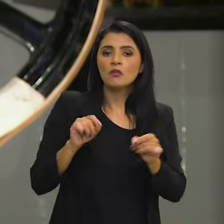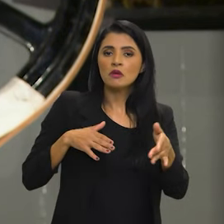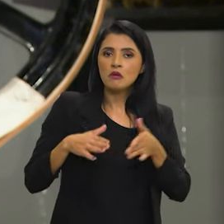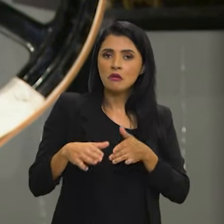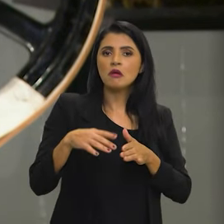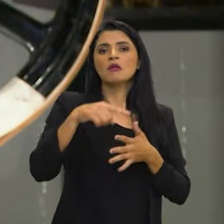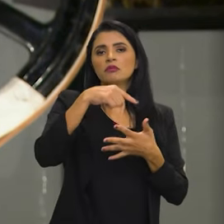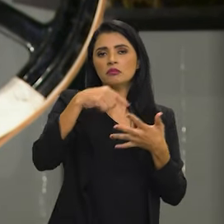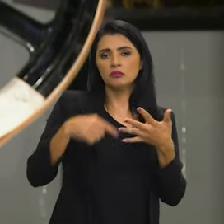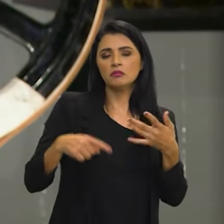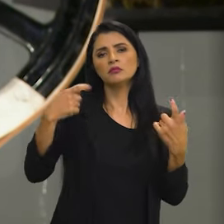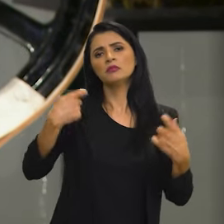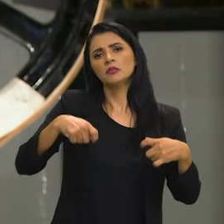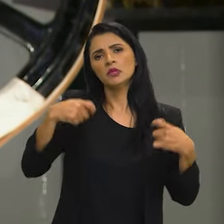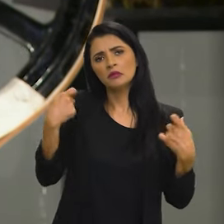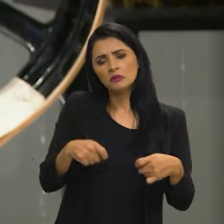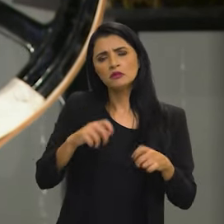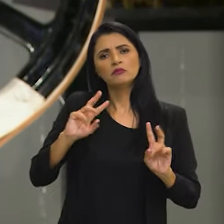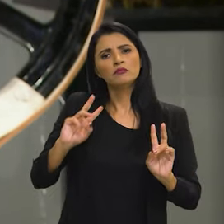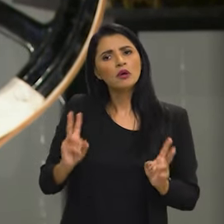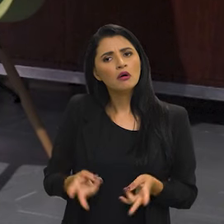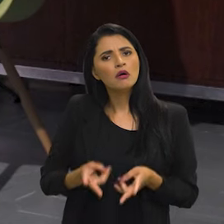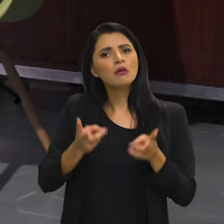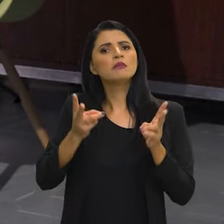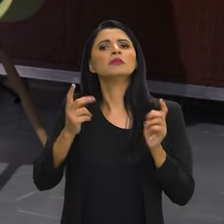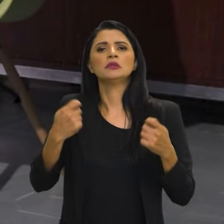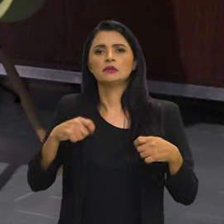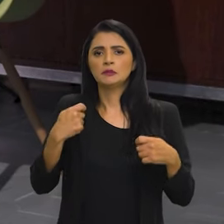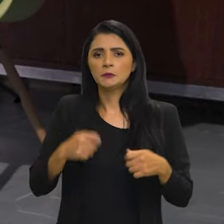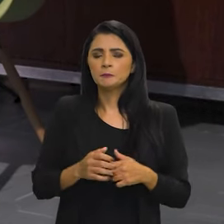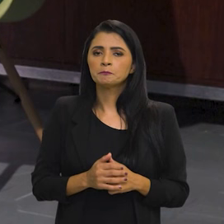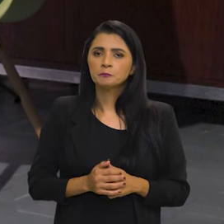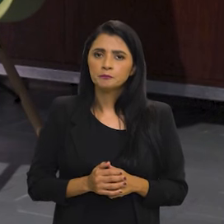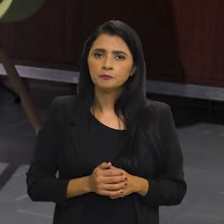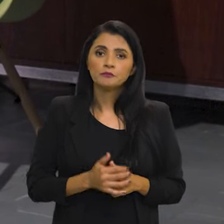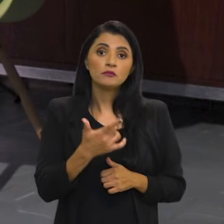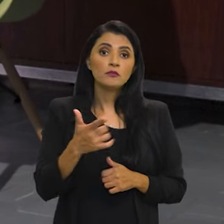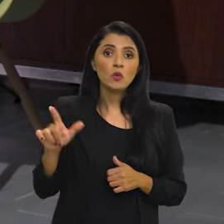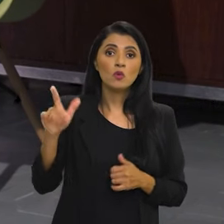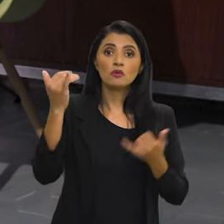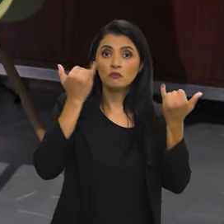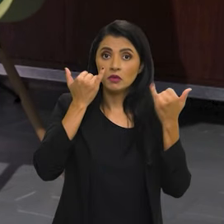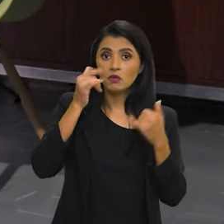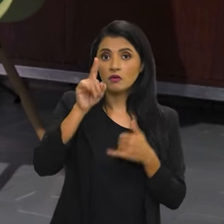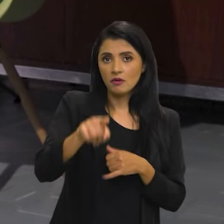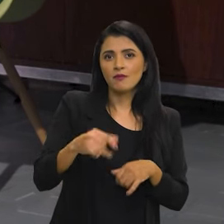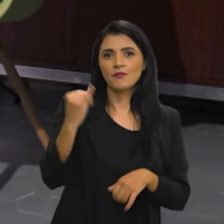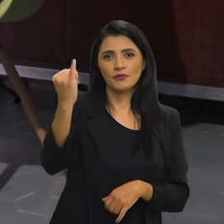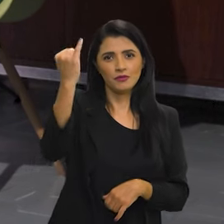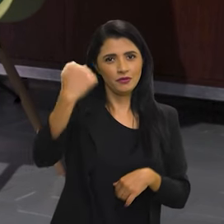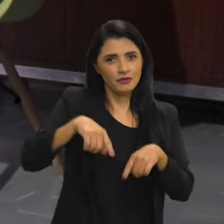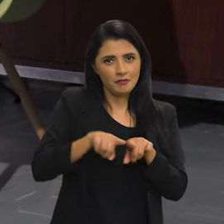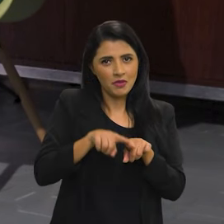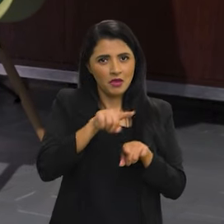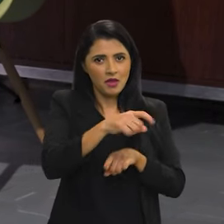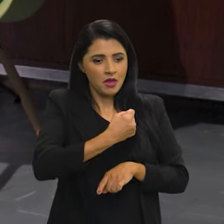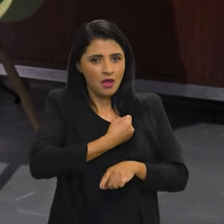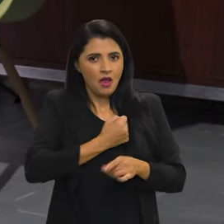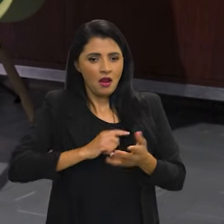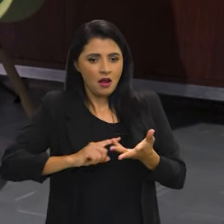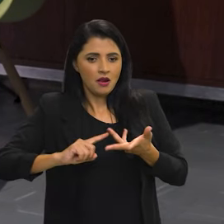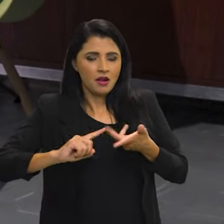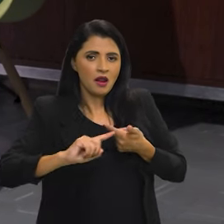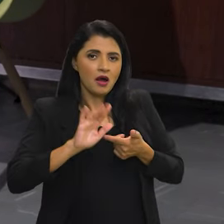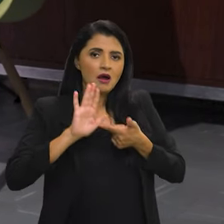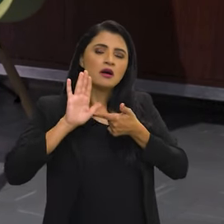esse acervo precise de uma valorização ainda maior. Outro dado importante que